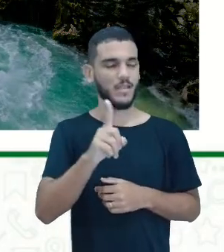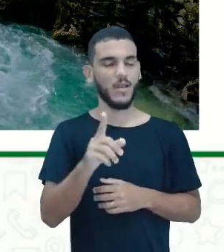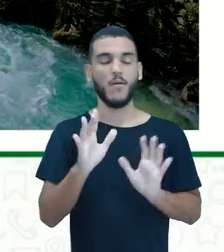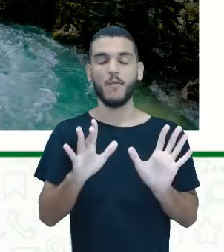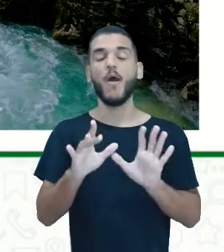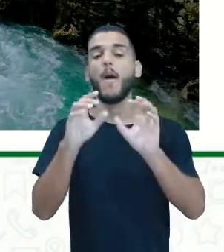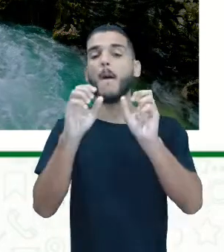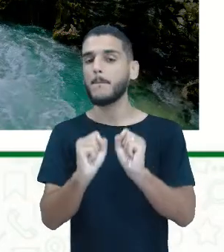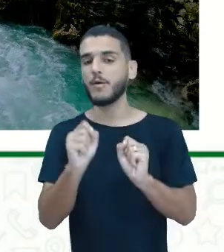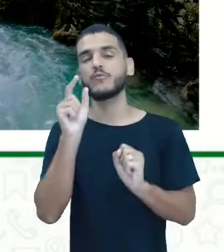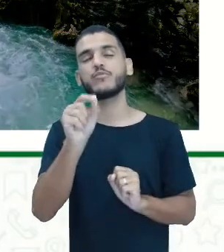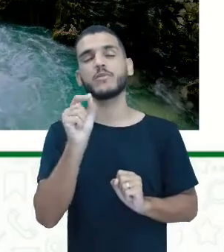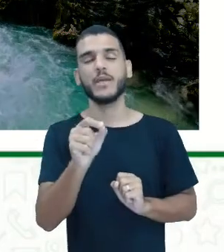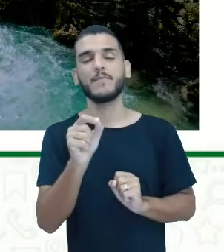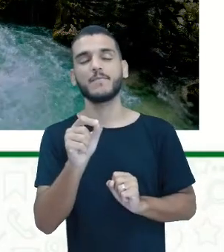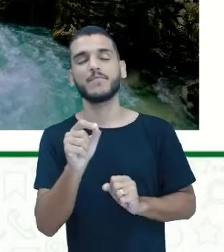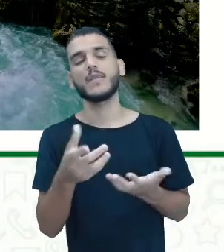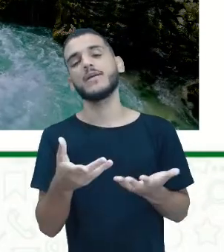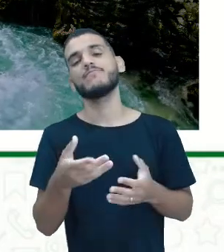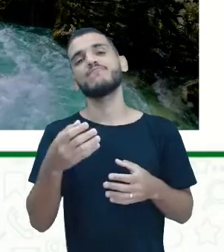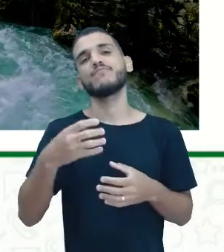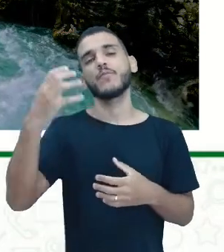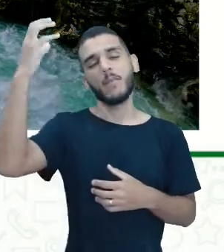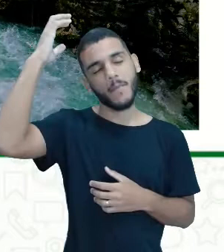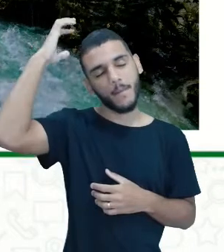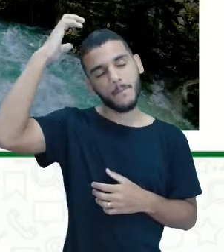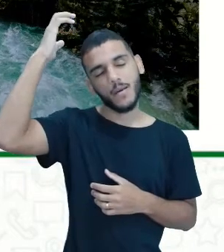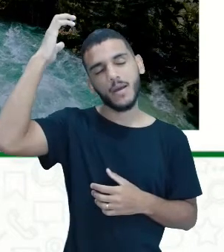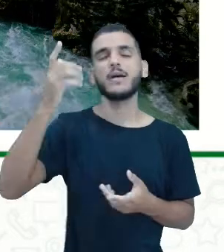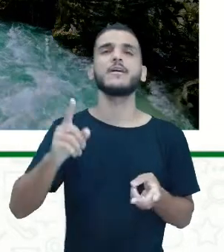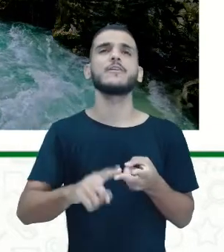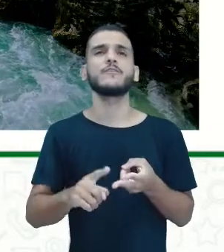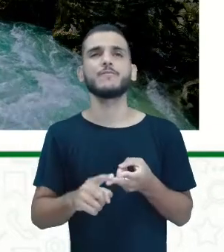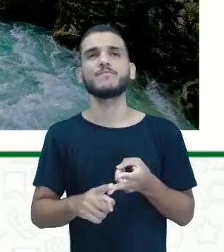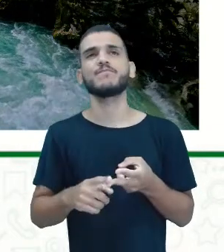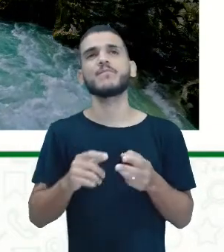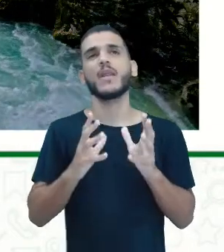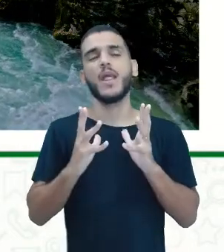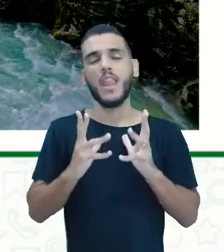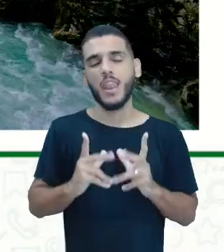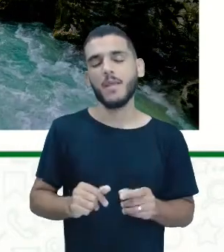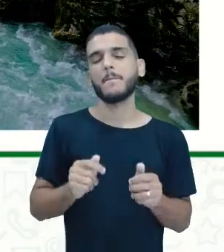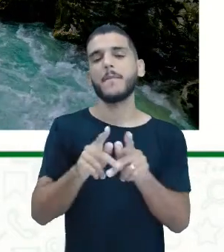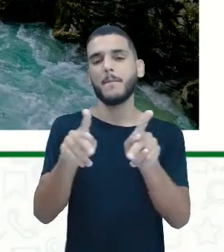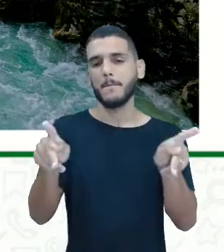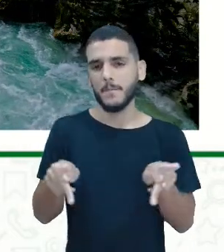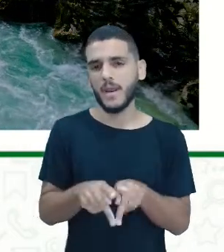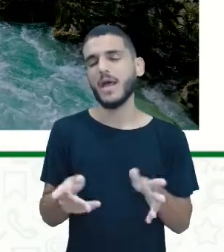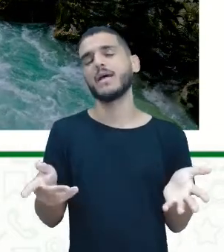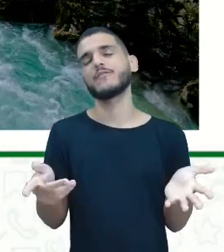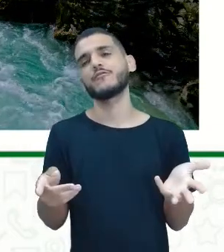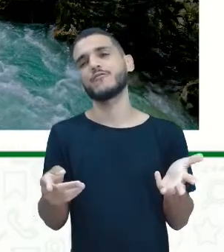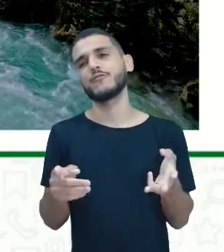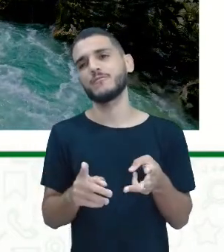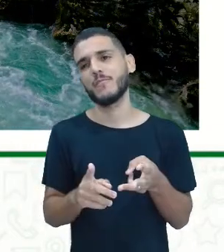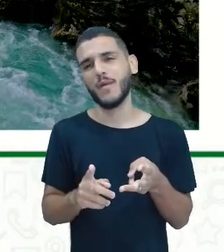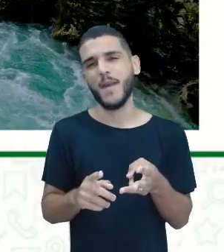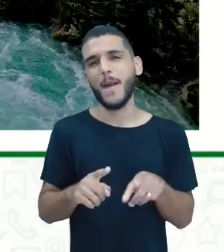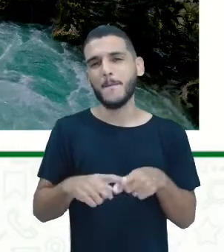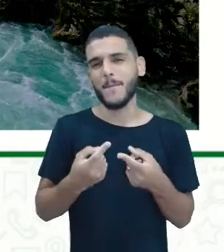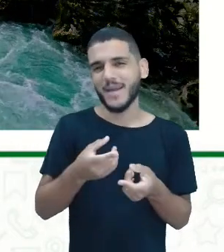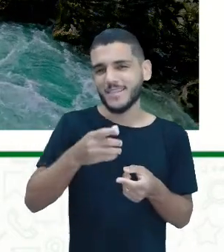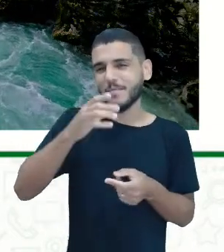água, né? A gente poderia lavar um pratinho, né? Fazer alguma coisa com essa água, mas a gente poderia beber essa água? Não,